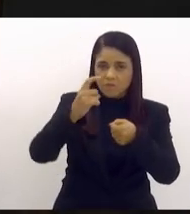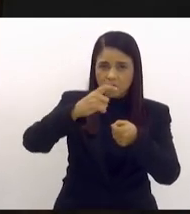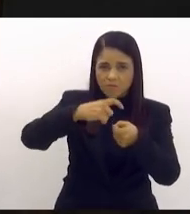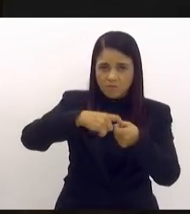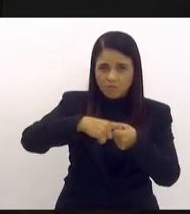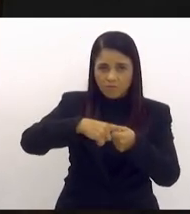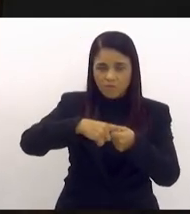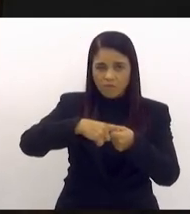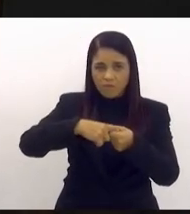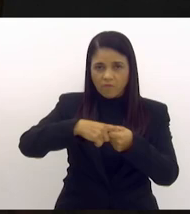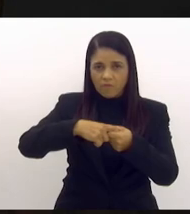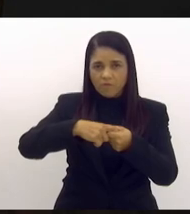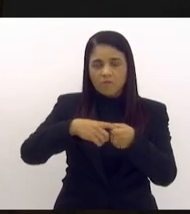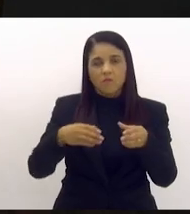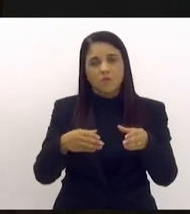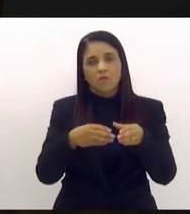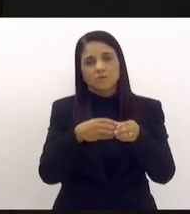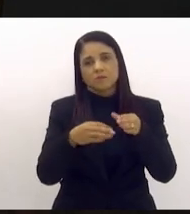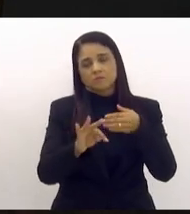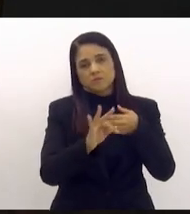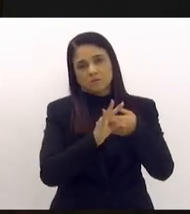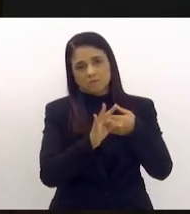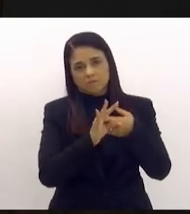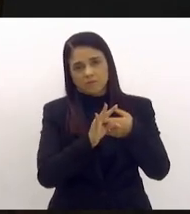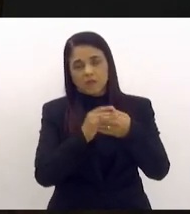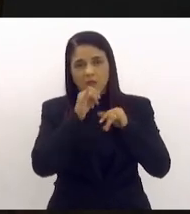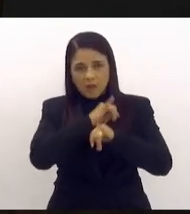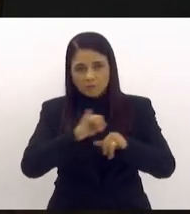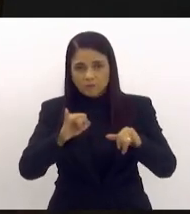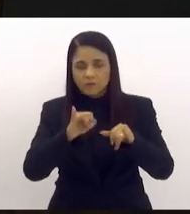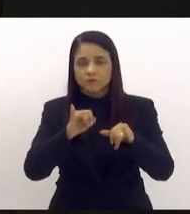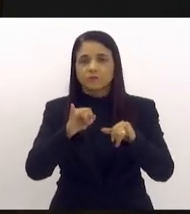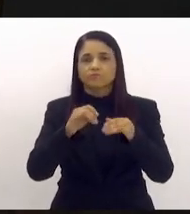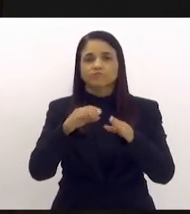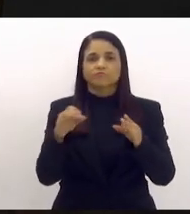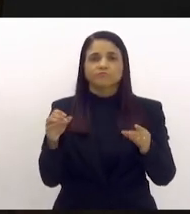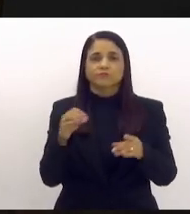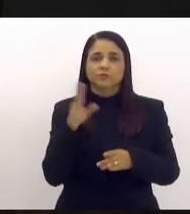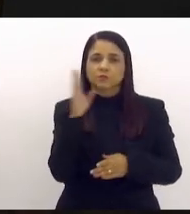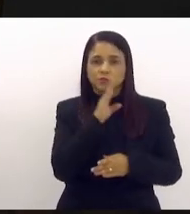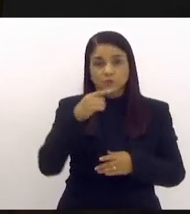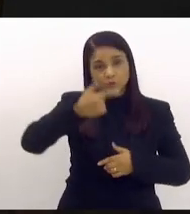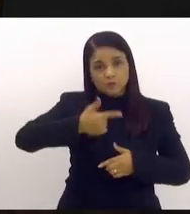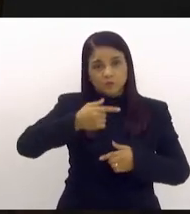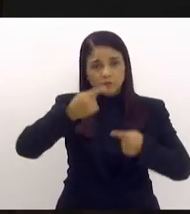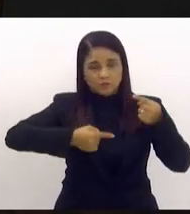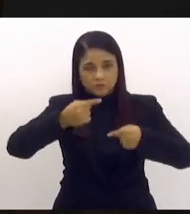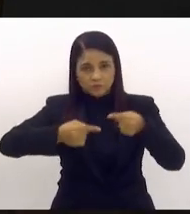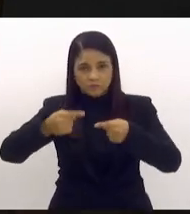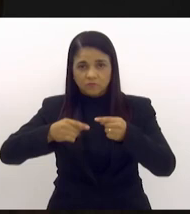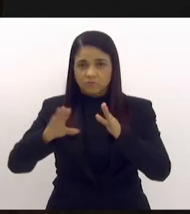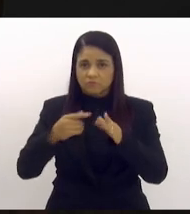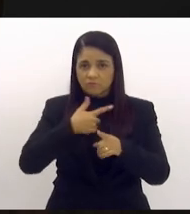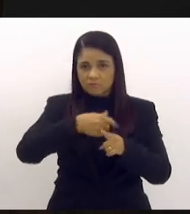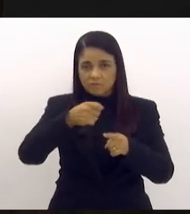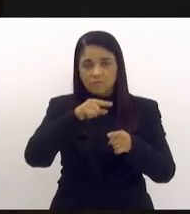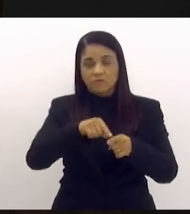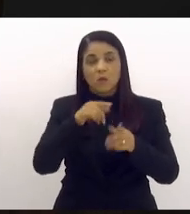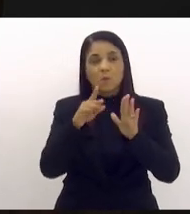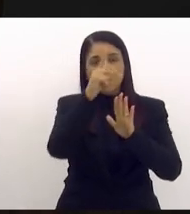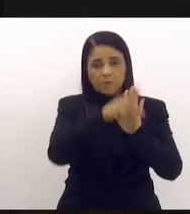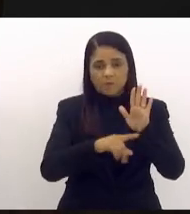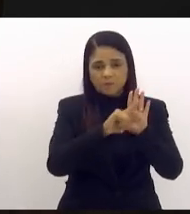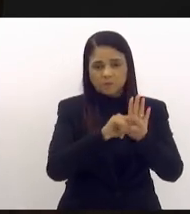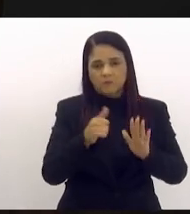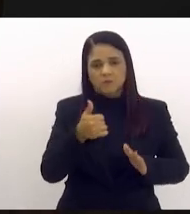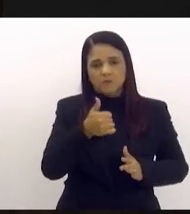às comissões técnicas. Anunciou em tramitação ordinária em segunda discussão, redação do vencido, projeto de lei número 911